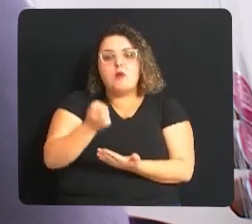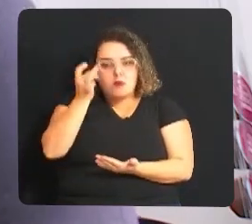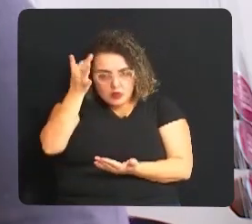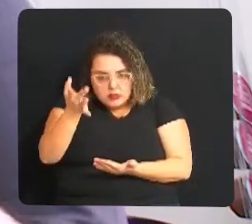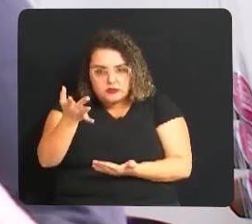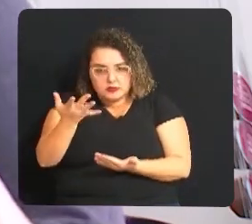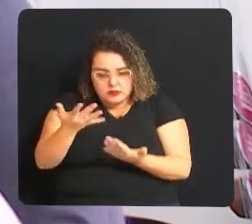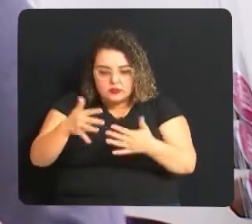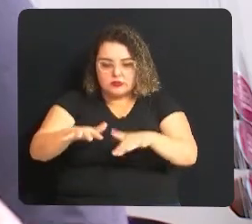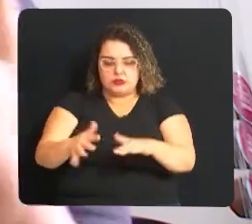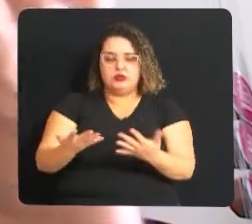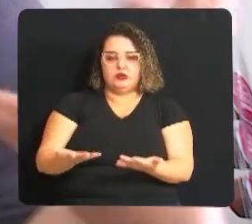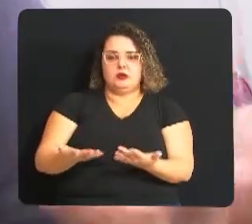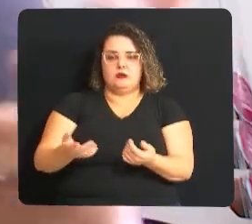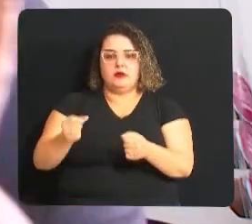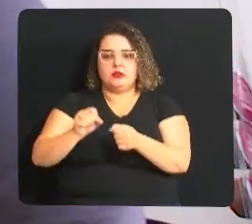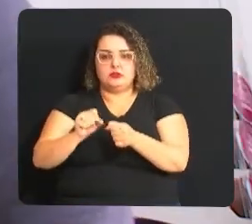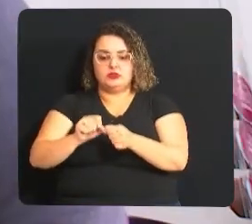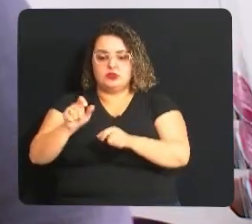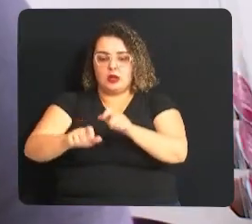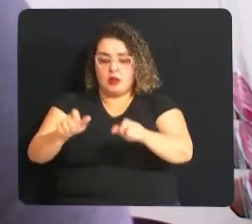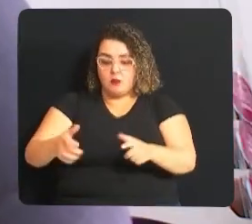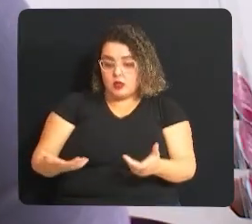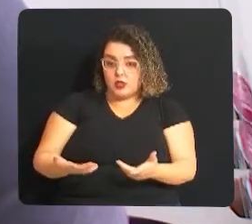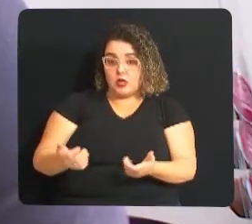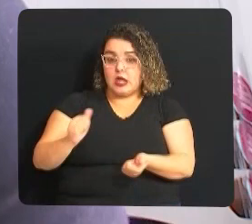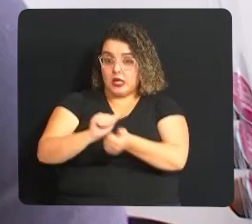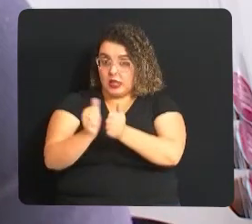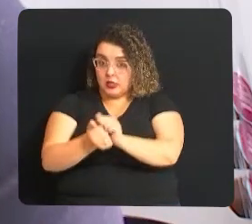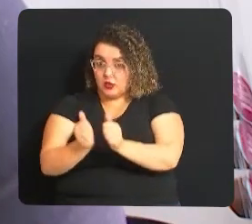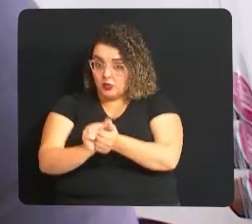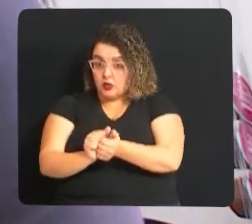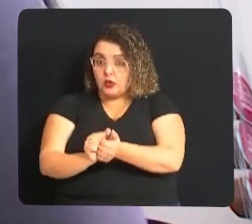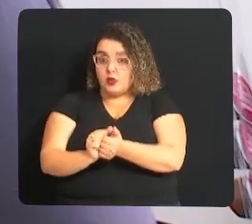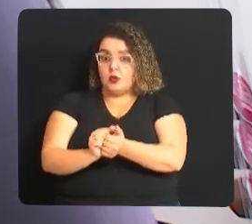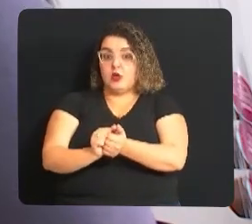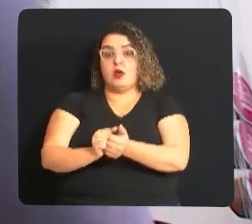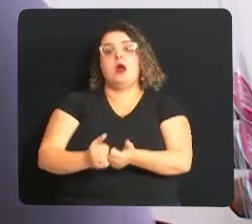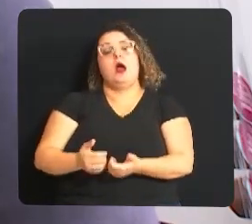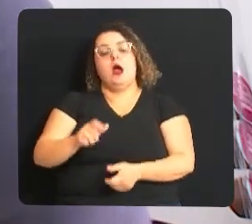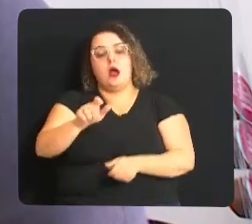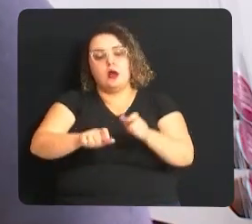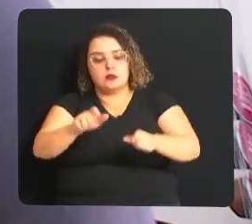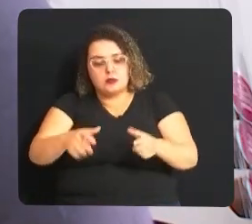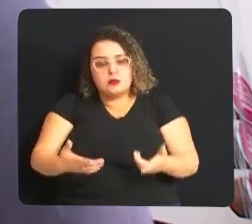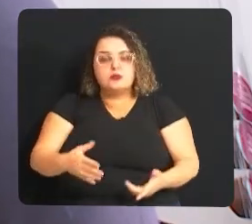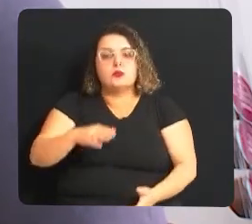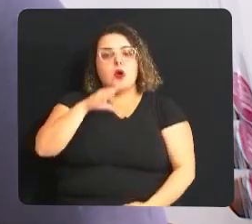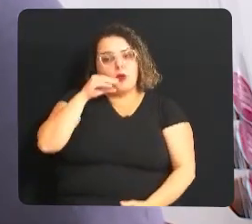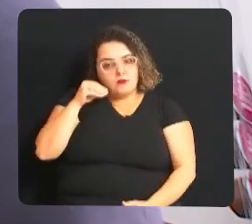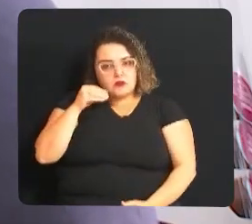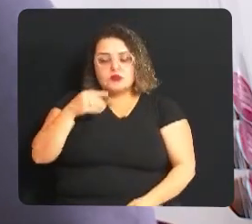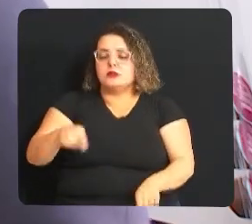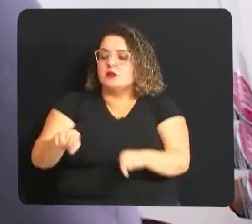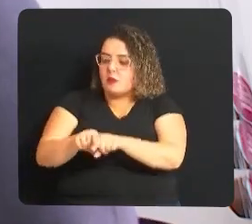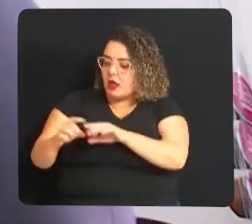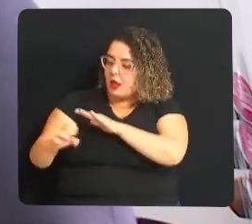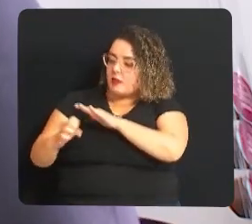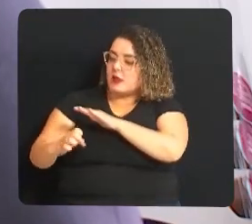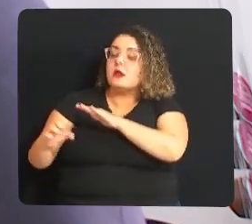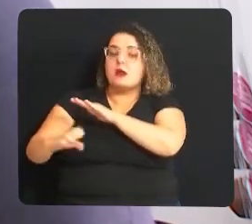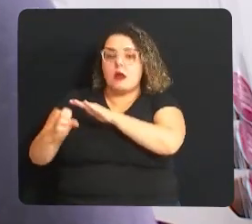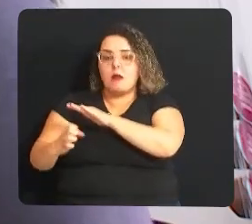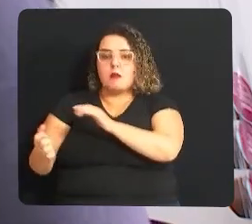inclusão, fazendo com que a empresa se adapte ao colaborador e o colaborador à empresa, fazendo com que a empresa